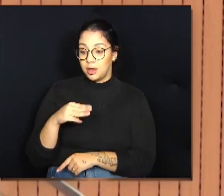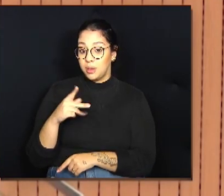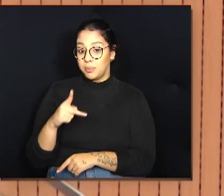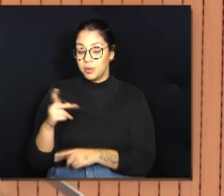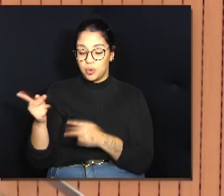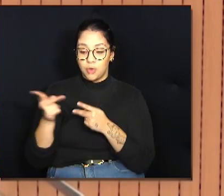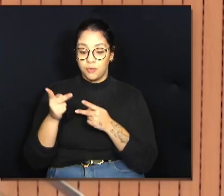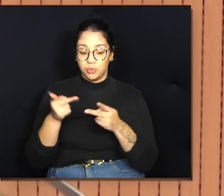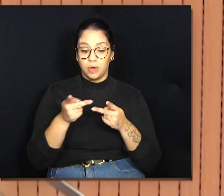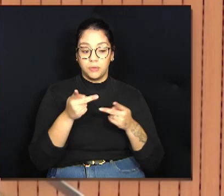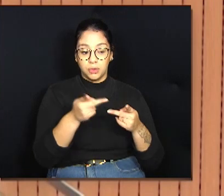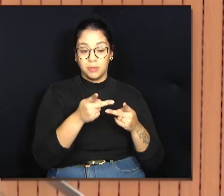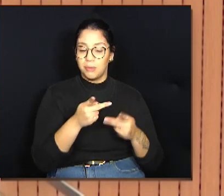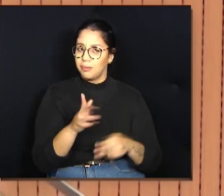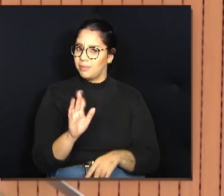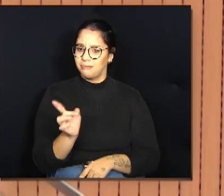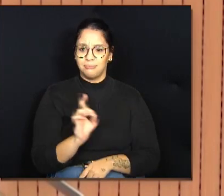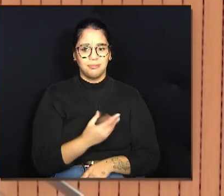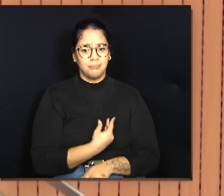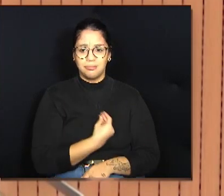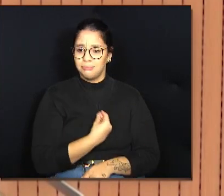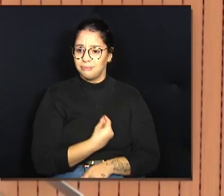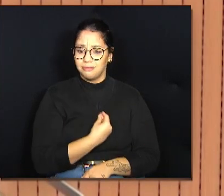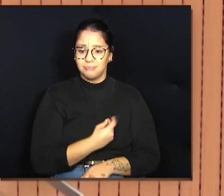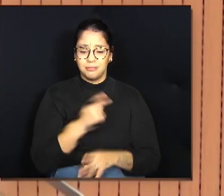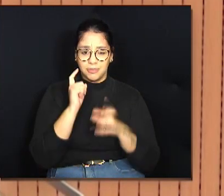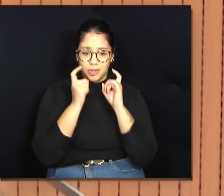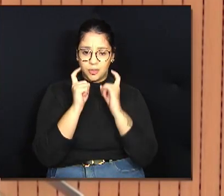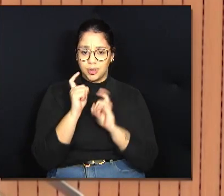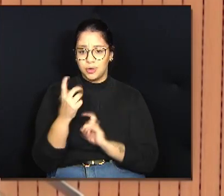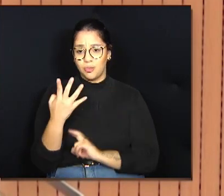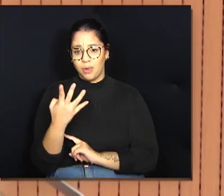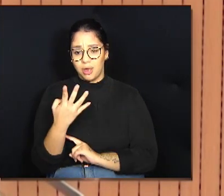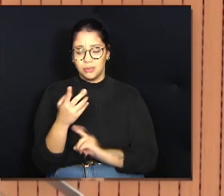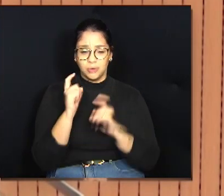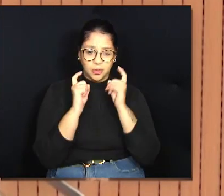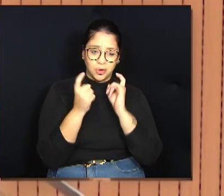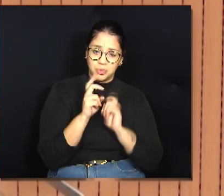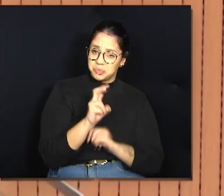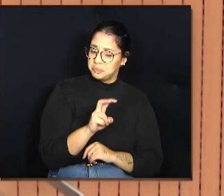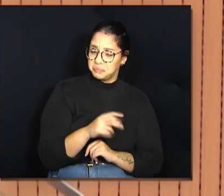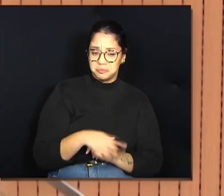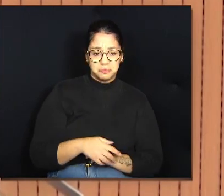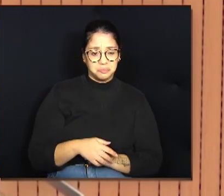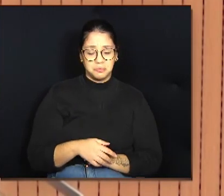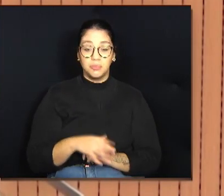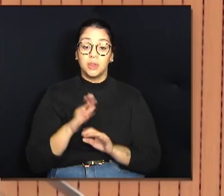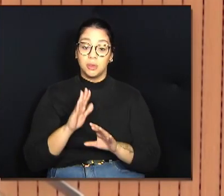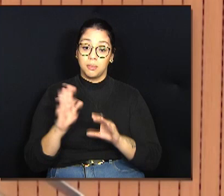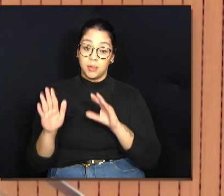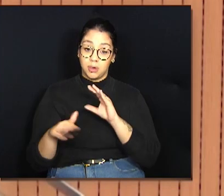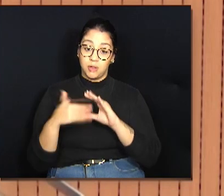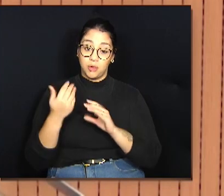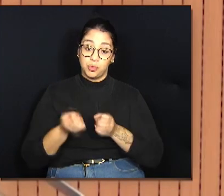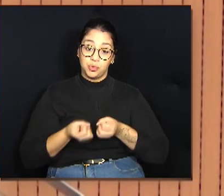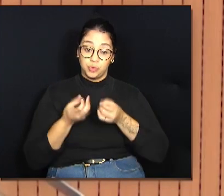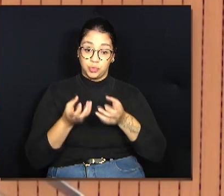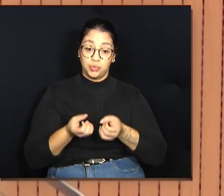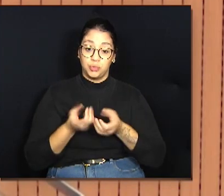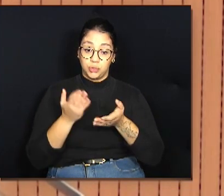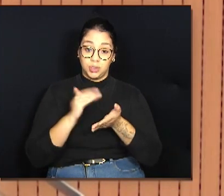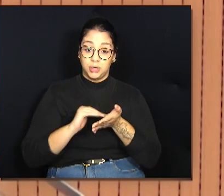esses não compareceram nas reuniões de número 4 nem de número 5, mas enviaram os dados para a Secretaria